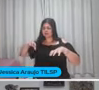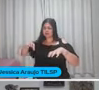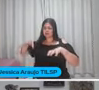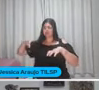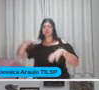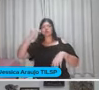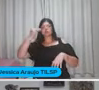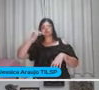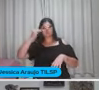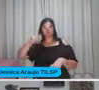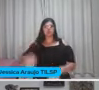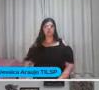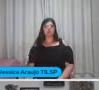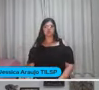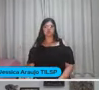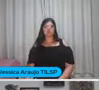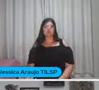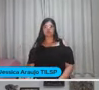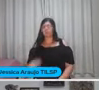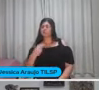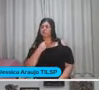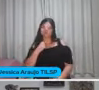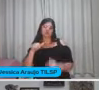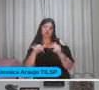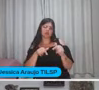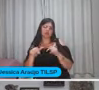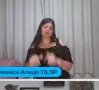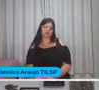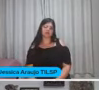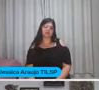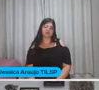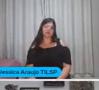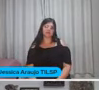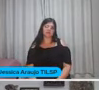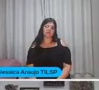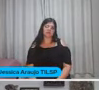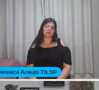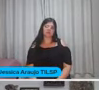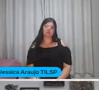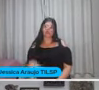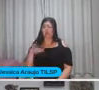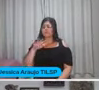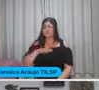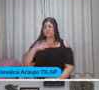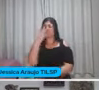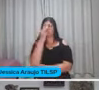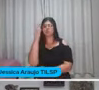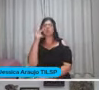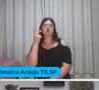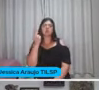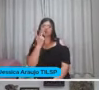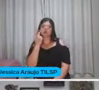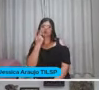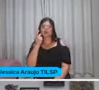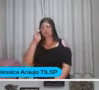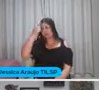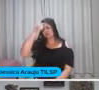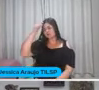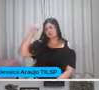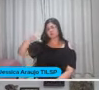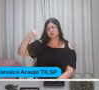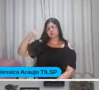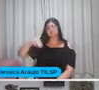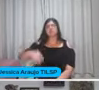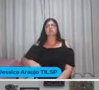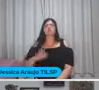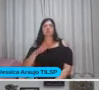experiências Aí pergunto Eu não posso trabalhar Alguma coisa Do ambiente natural Que desenvolva O raciocínio lógico Matemático Da